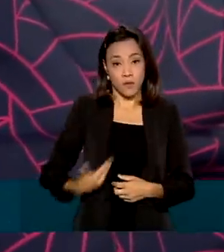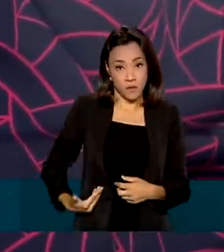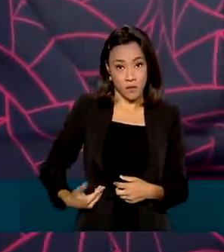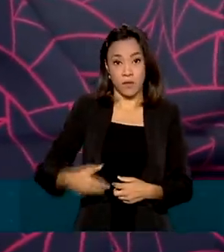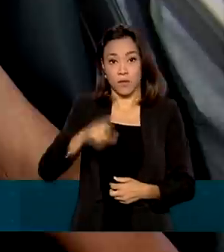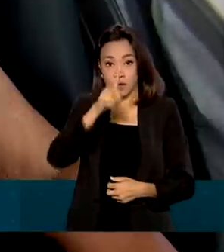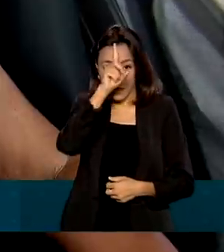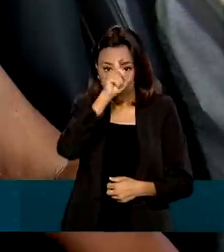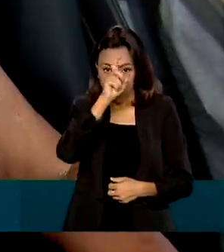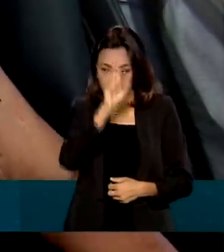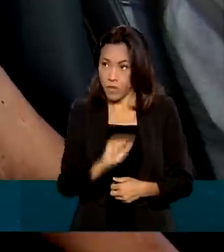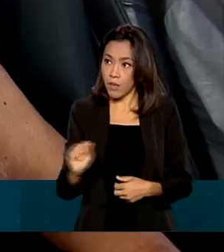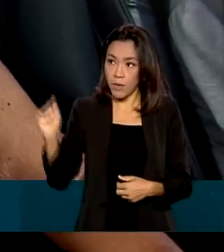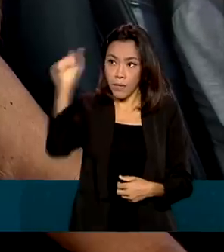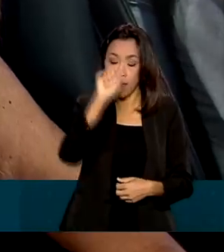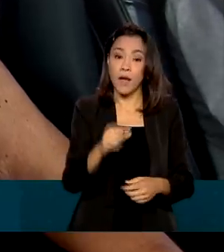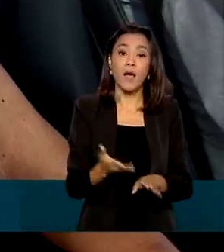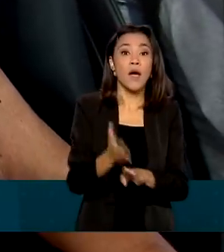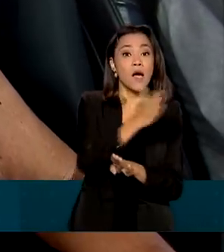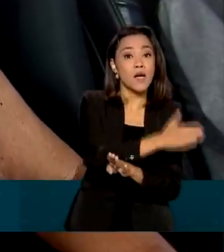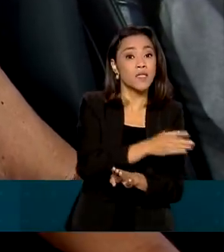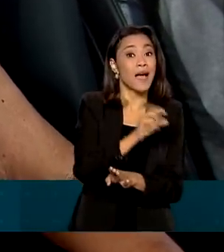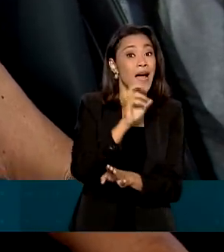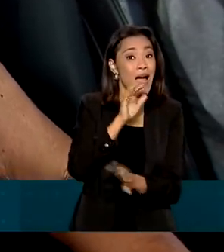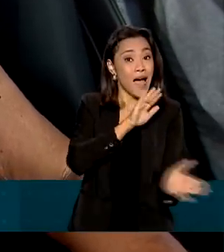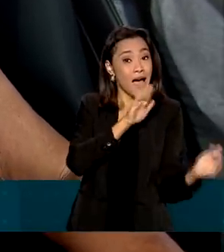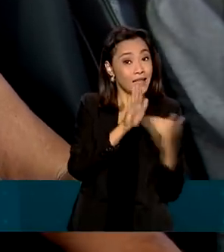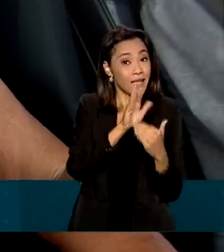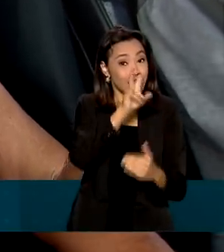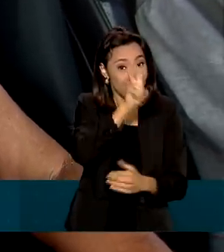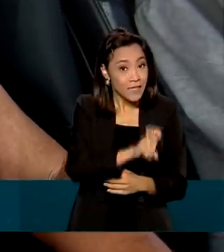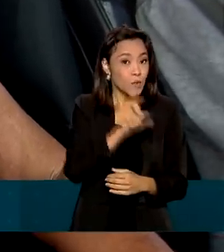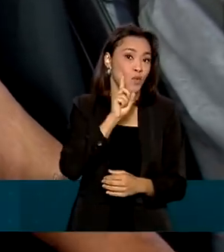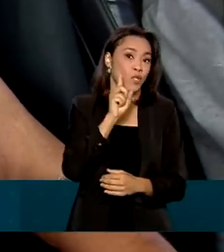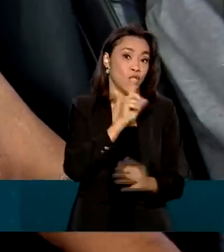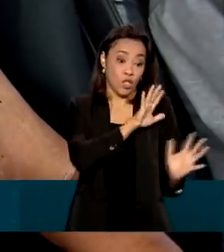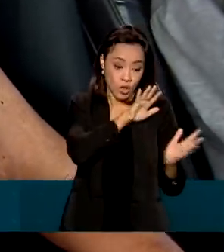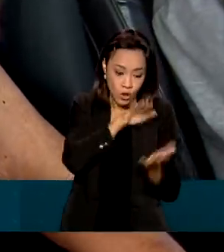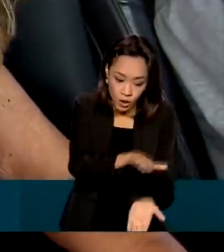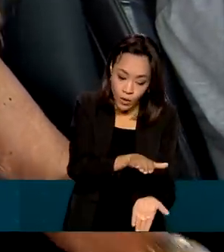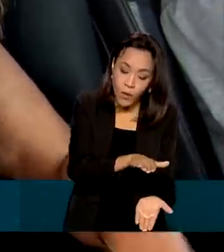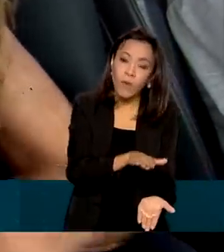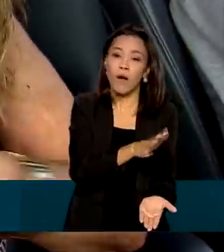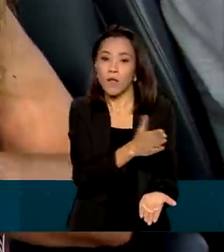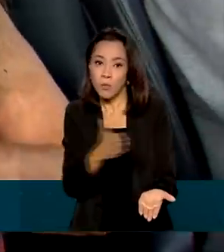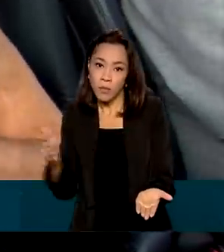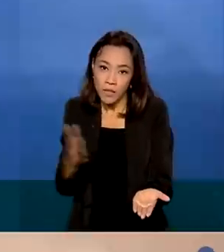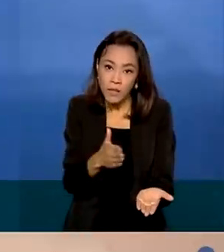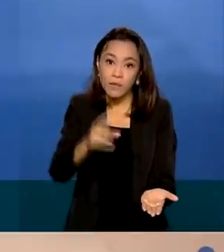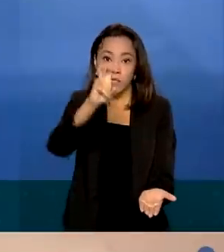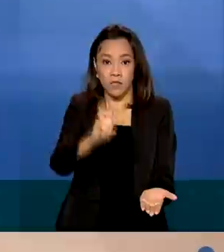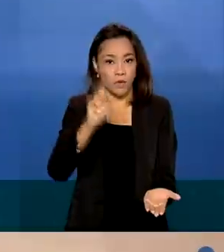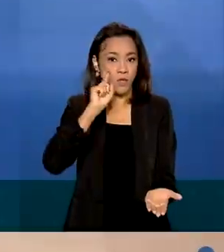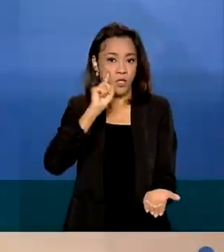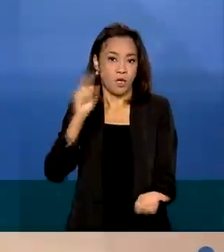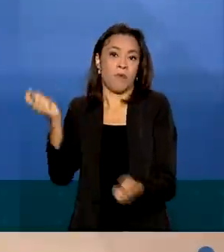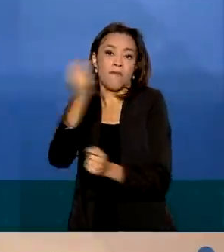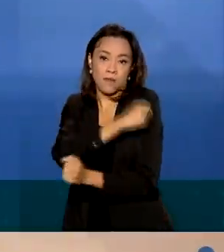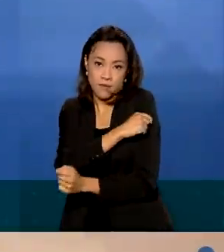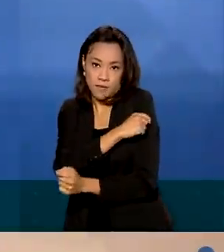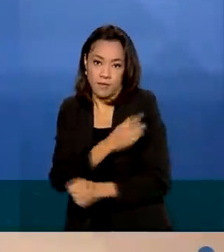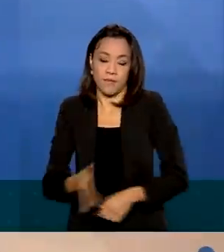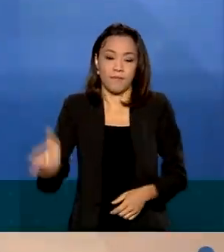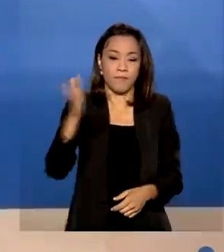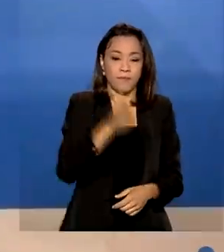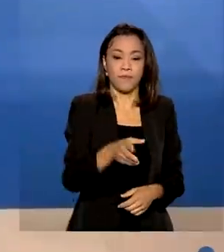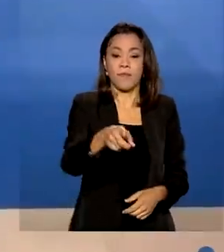dose deveria ser aplicada em até 5 dias após a chegada do imunizante nas salas de vacinação. É uma notícia muito boa,